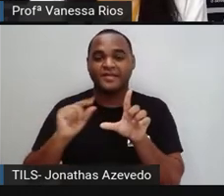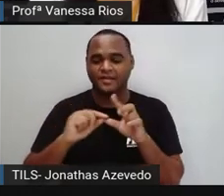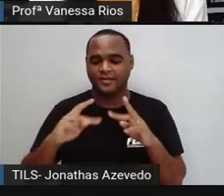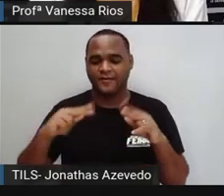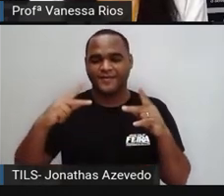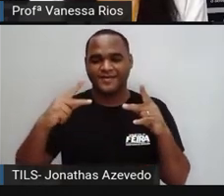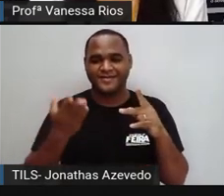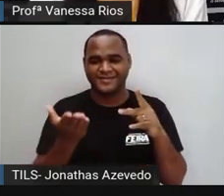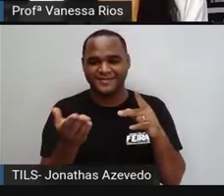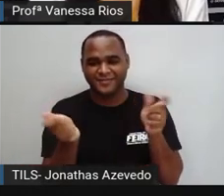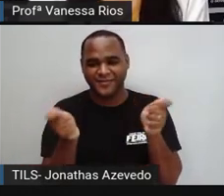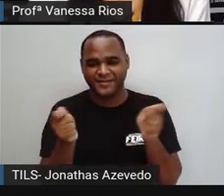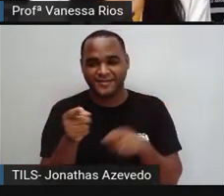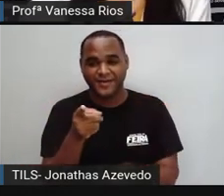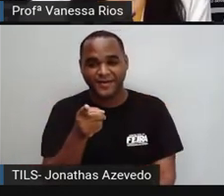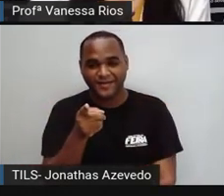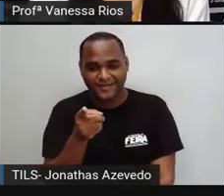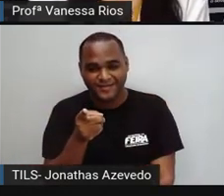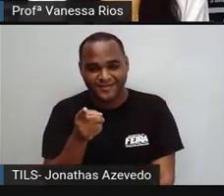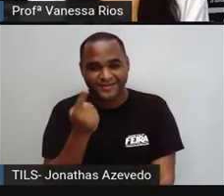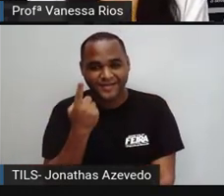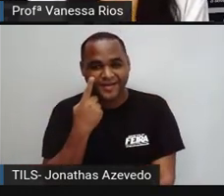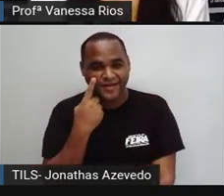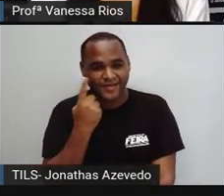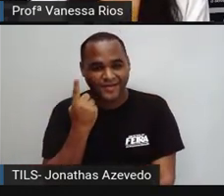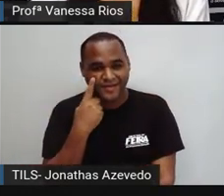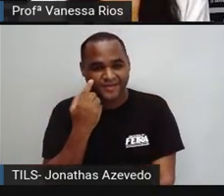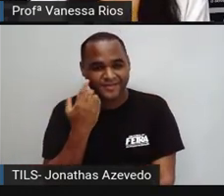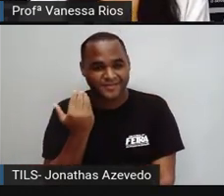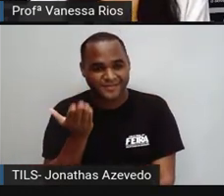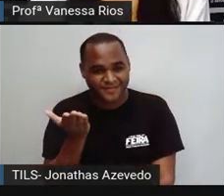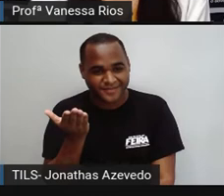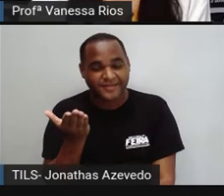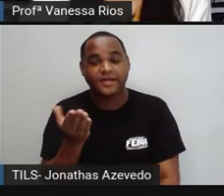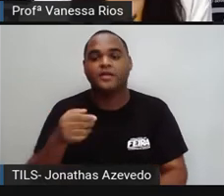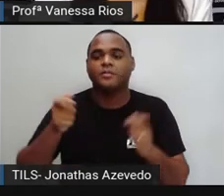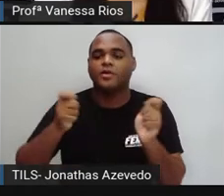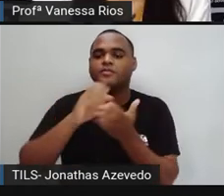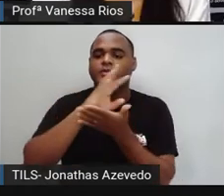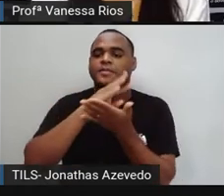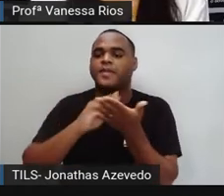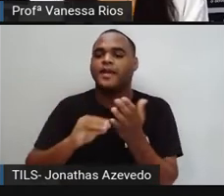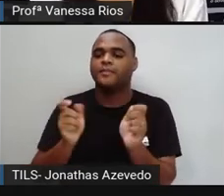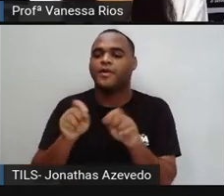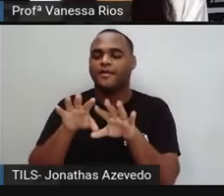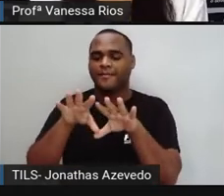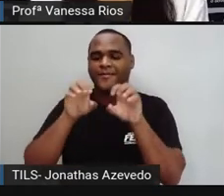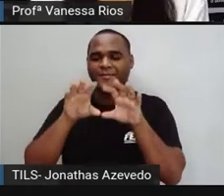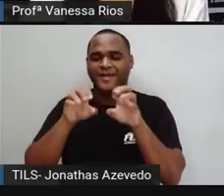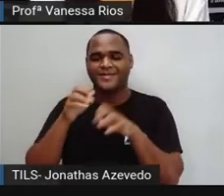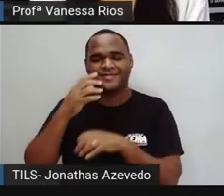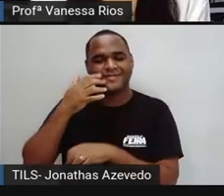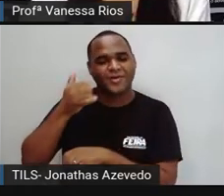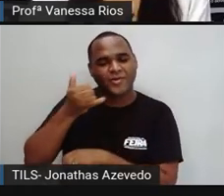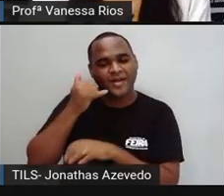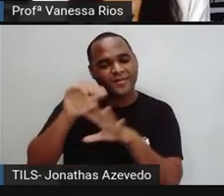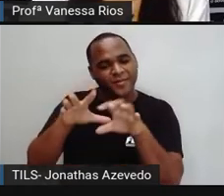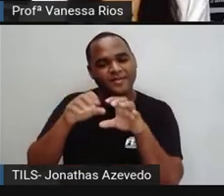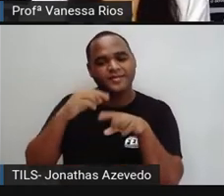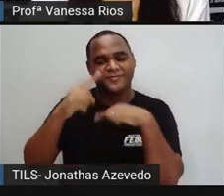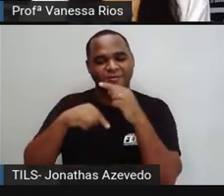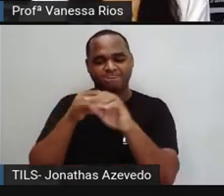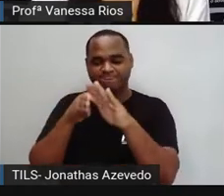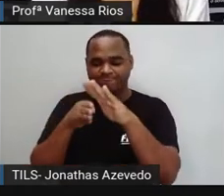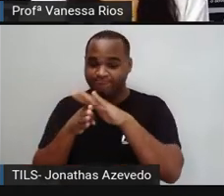Aí a PRO vai passar esse link aí. Você pode aí copiar, printar a tela, para depois acessar e